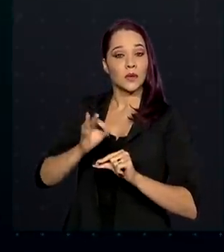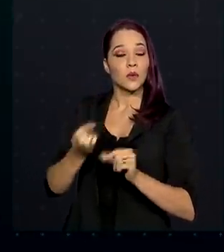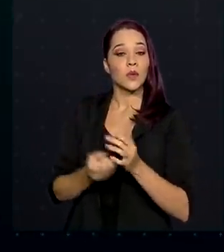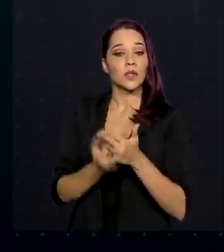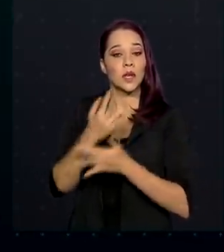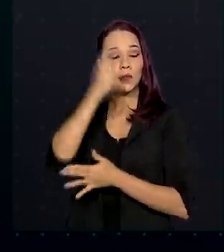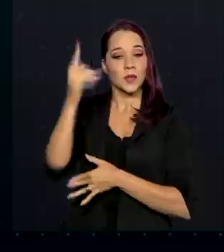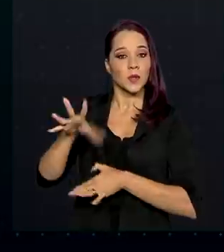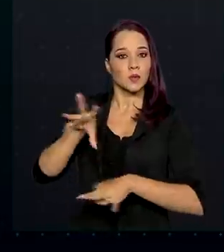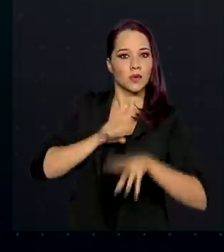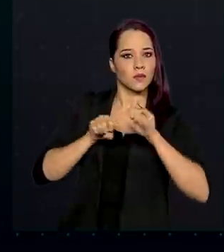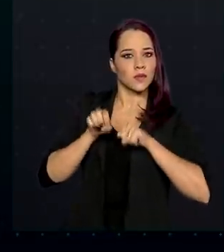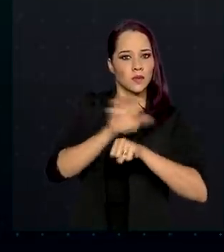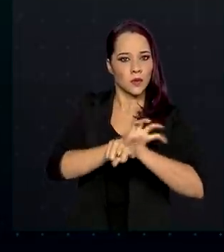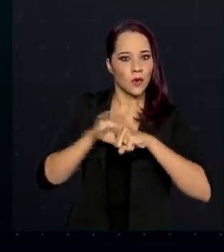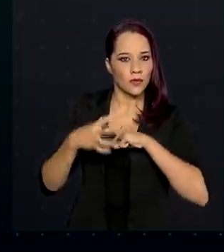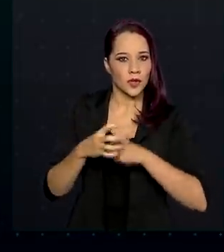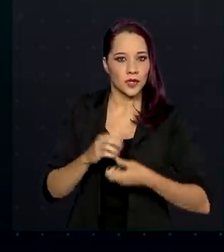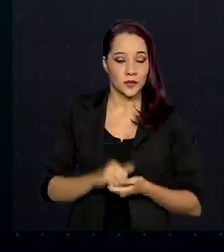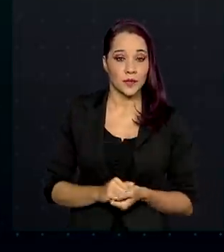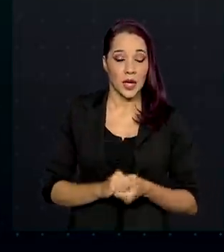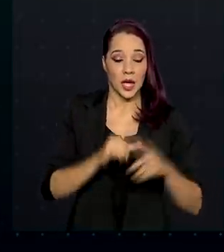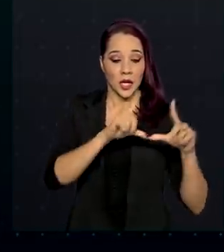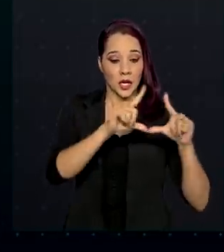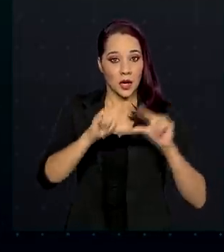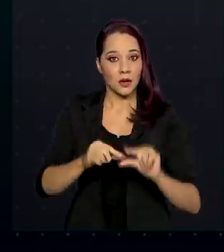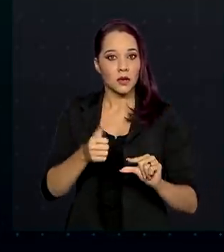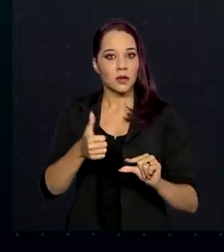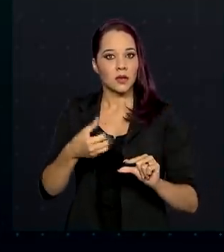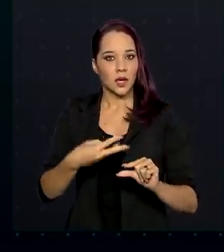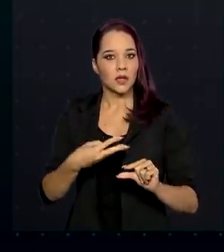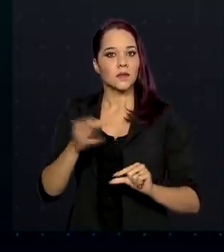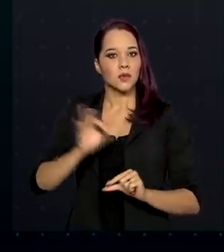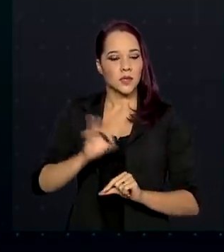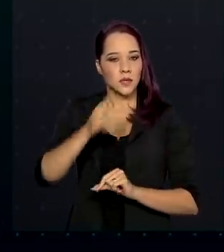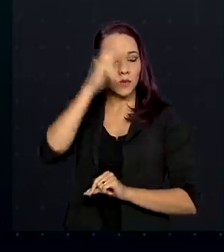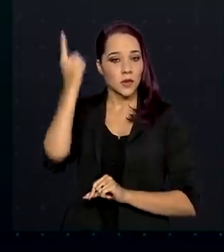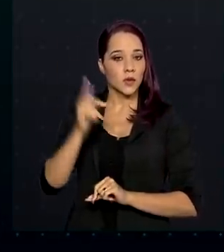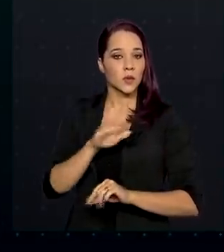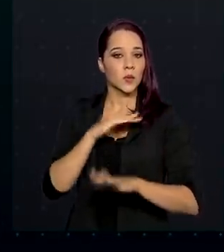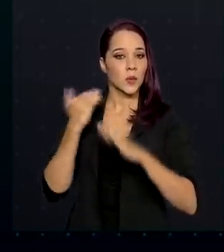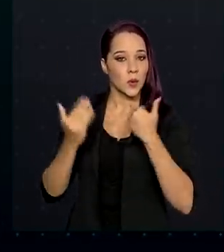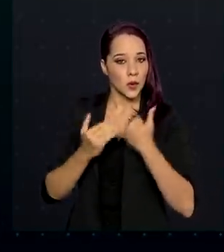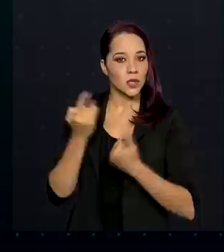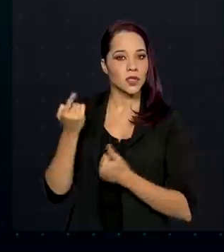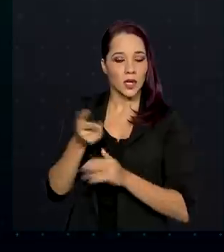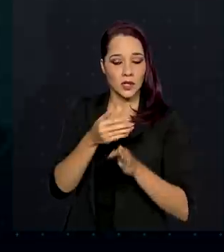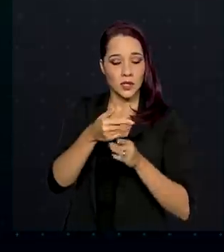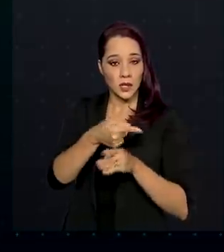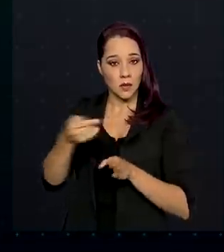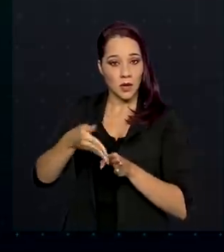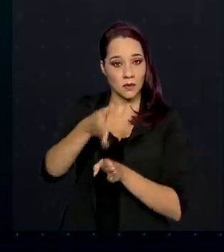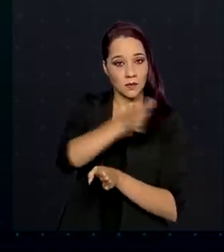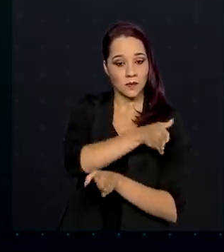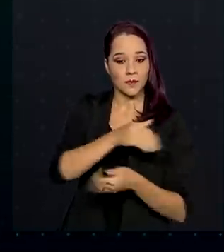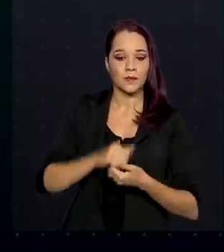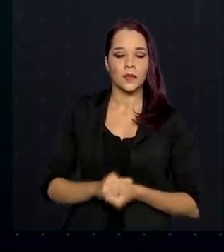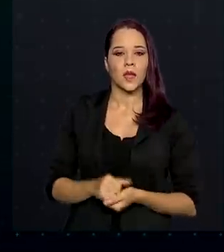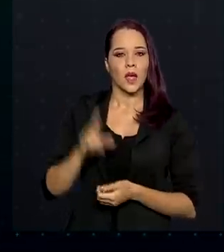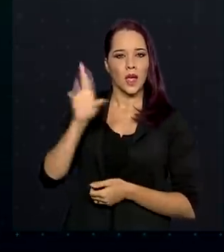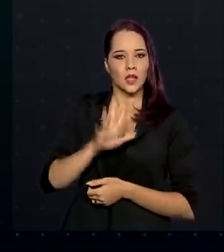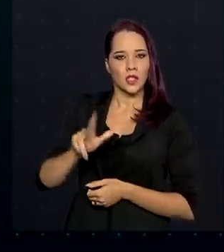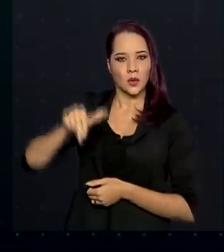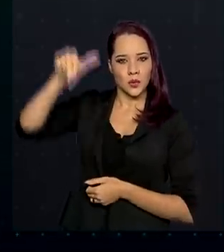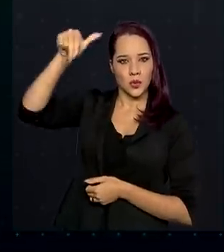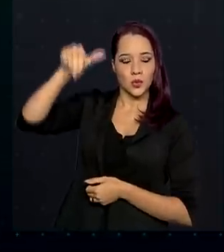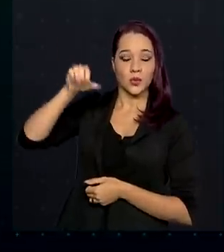de casos de Covid-19 e 13% no número de mortes na última semana. As regiões sul